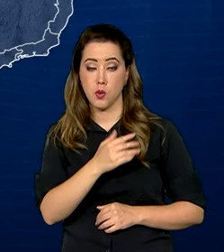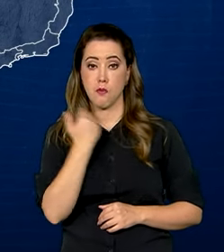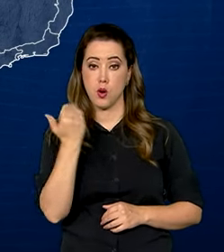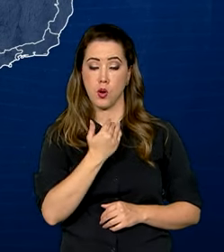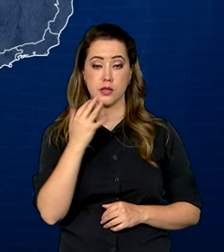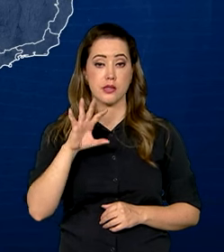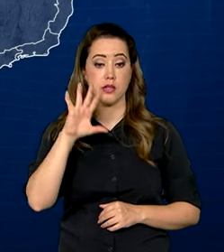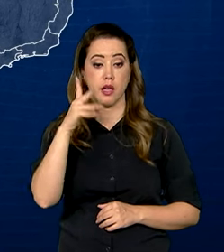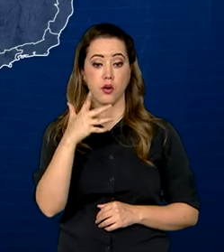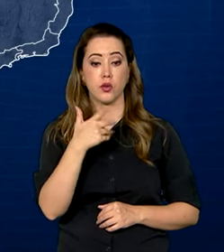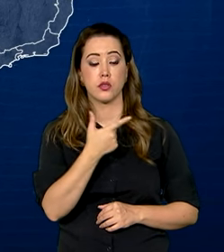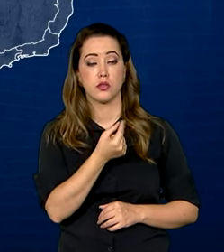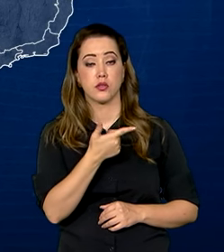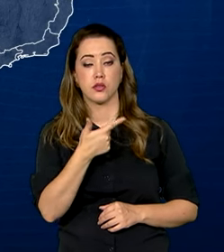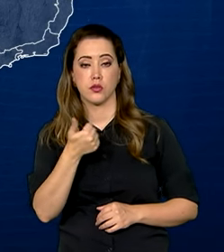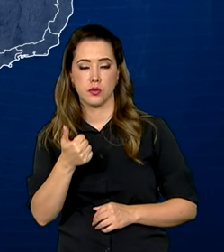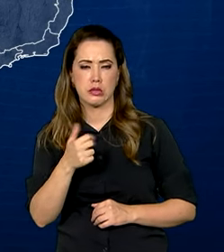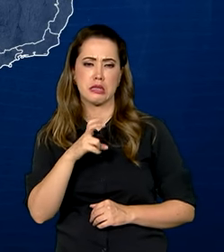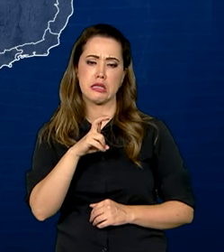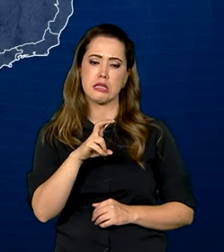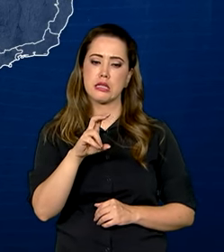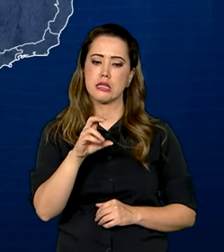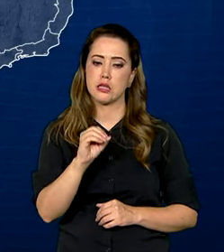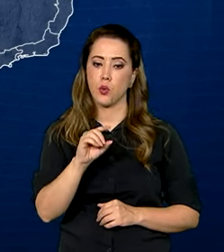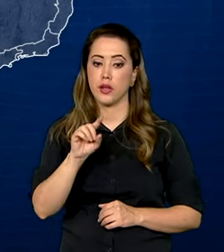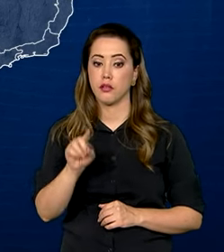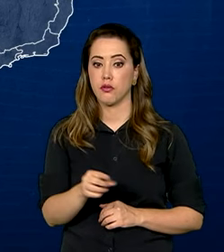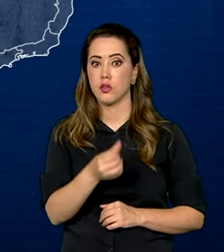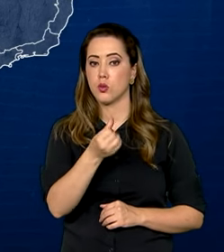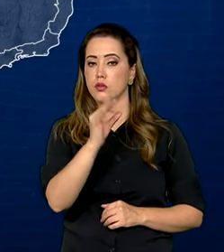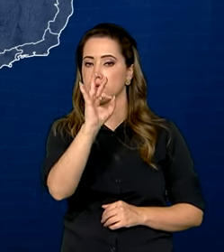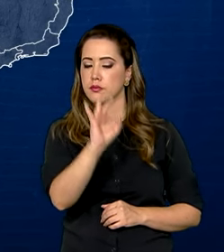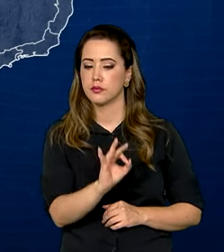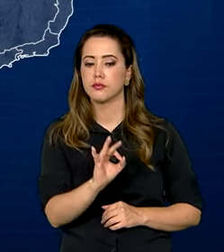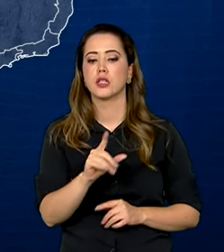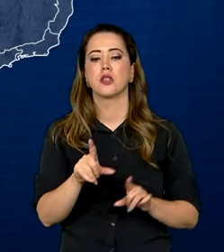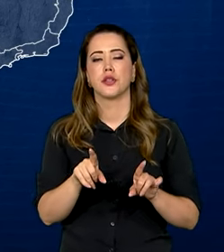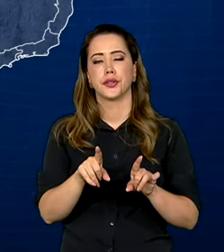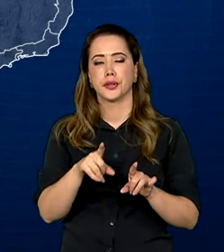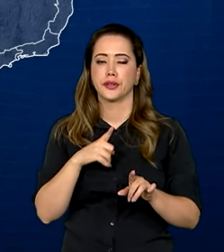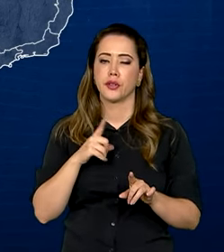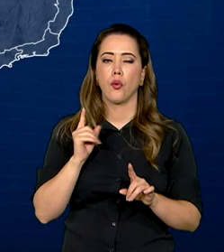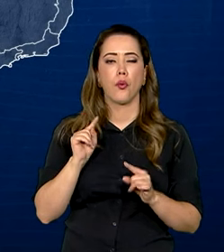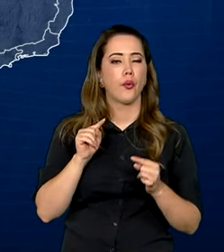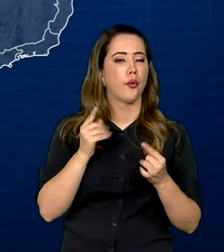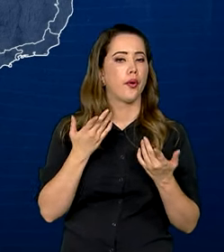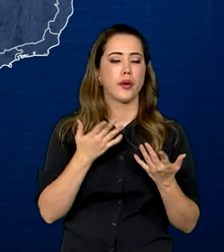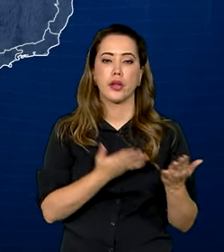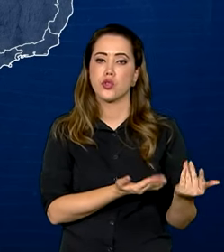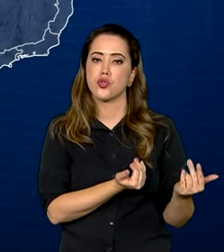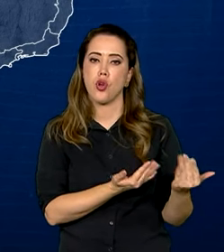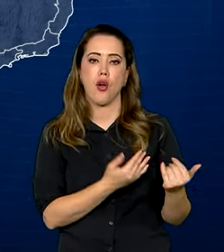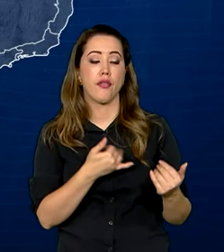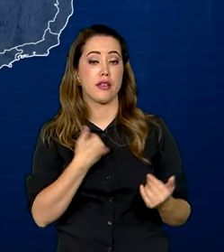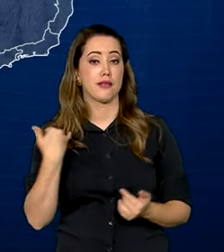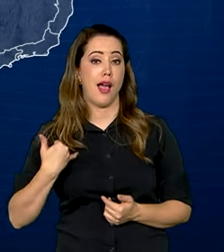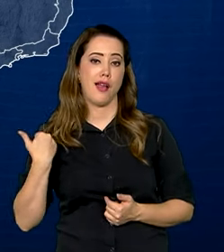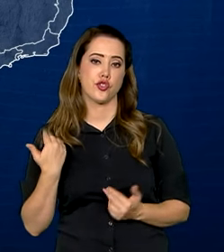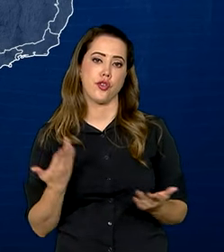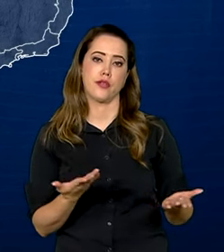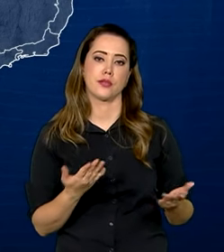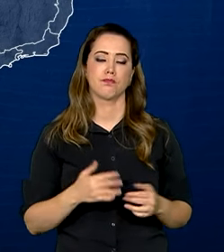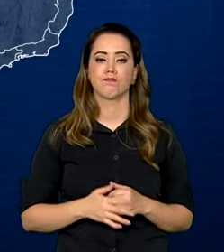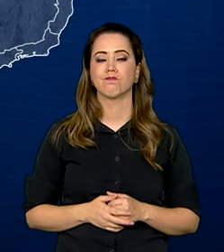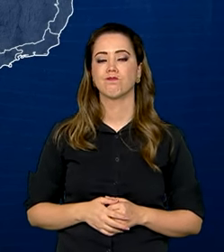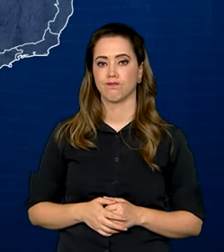em 2021, 50,6% tiveram como alvo jovens dessa faixa etária.